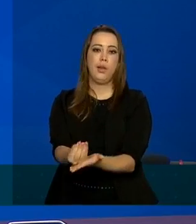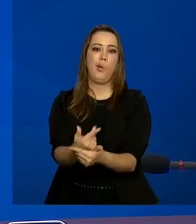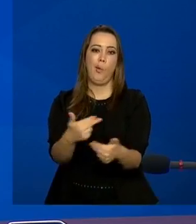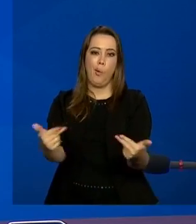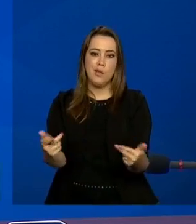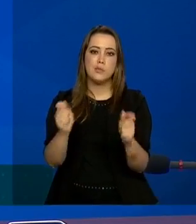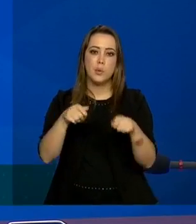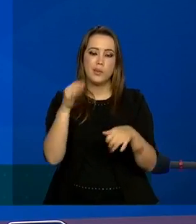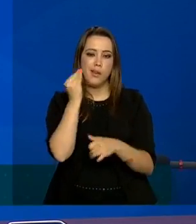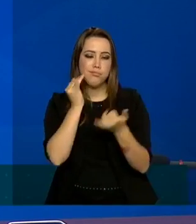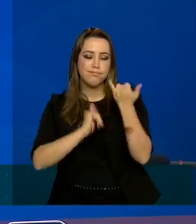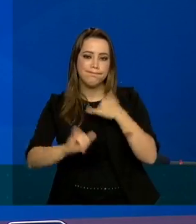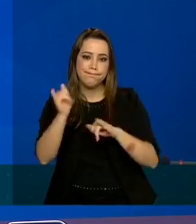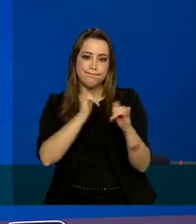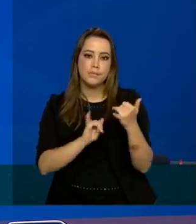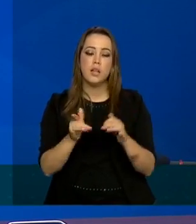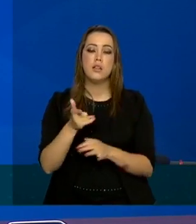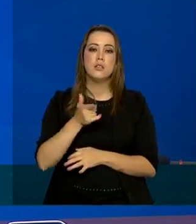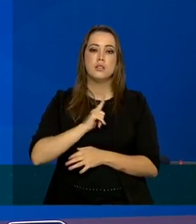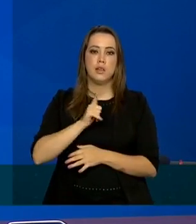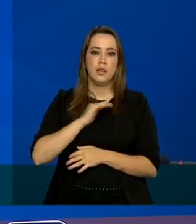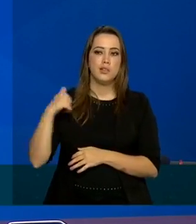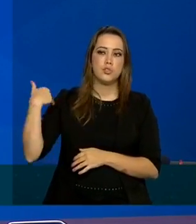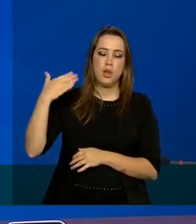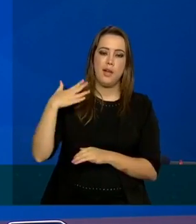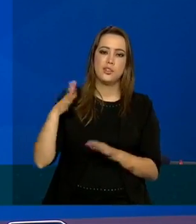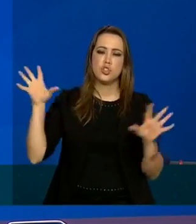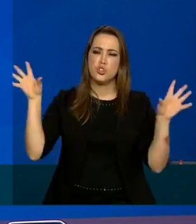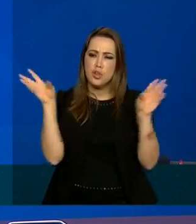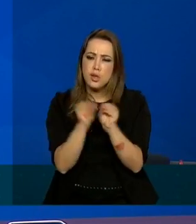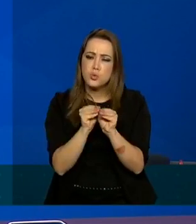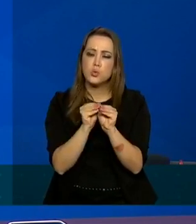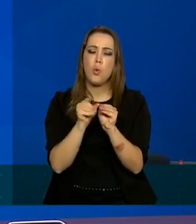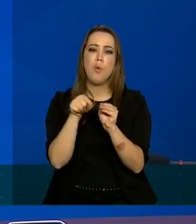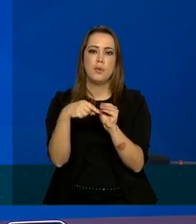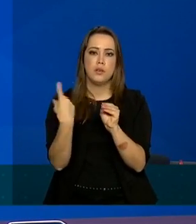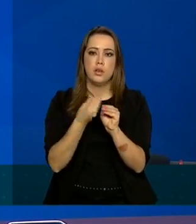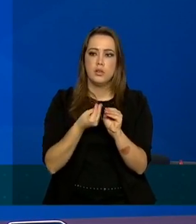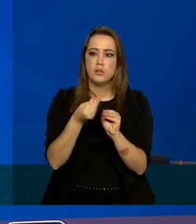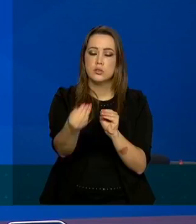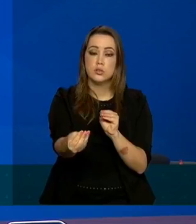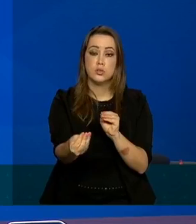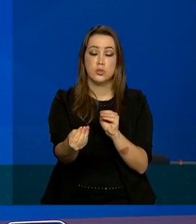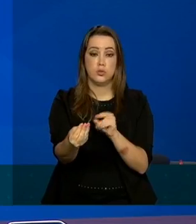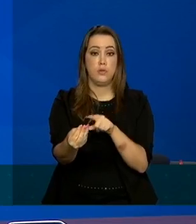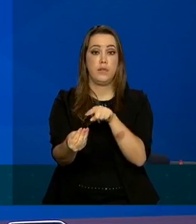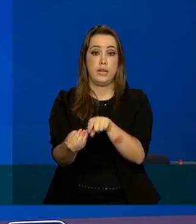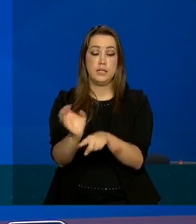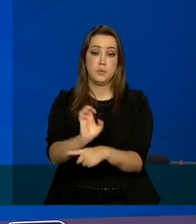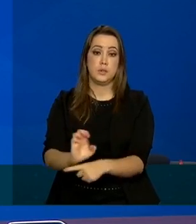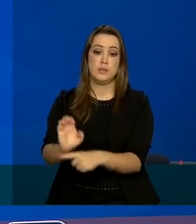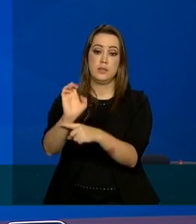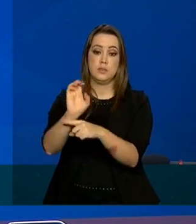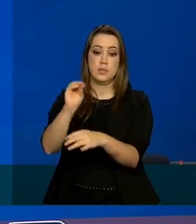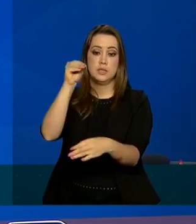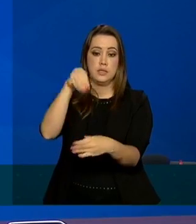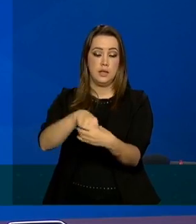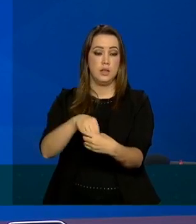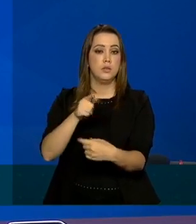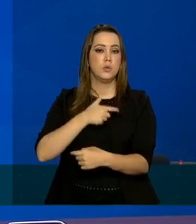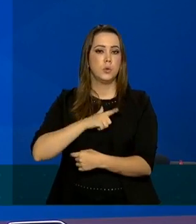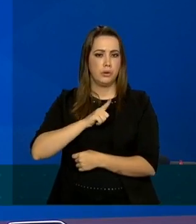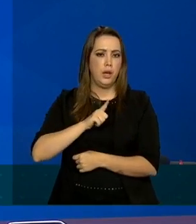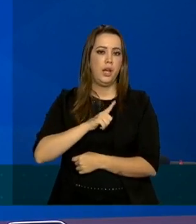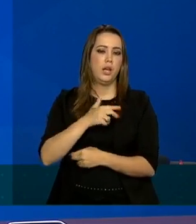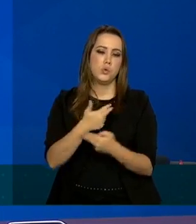-PCR isso a gente já tem a gente traz de uma forma resumida nos insumos que nós passamos para os estados mas ali dentro já está